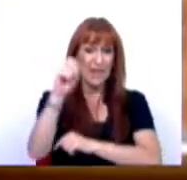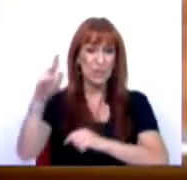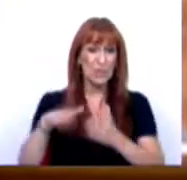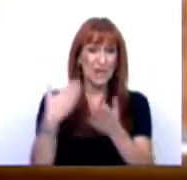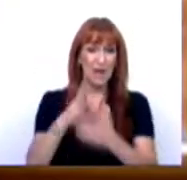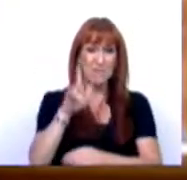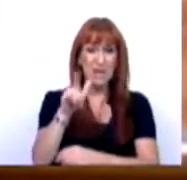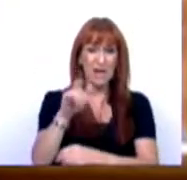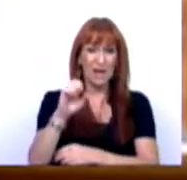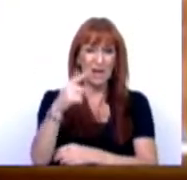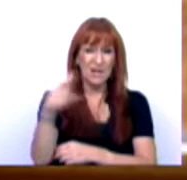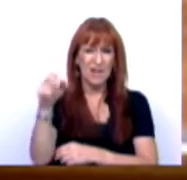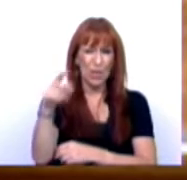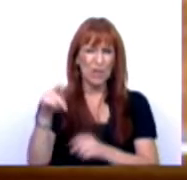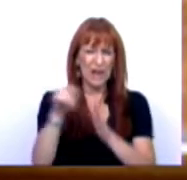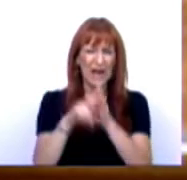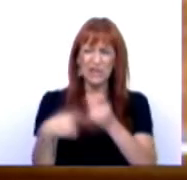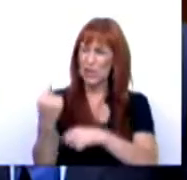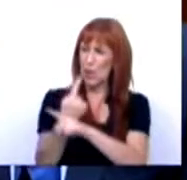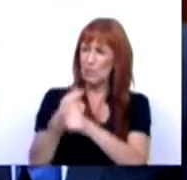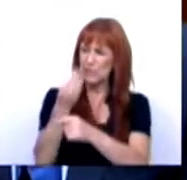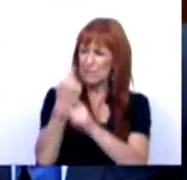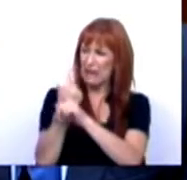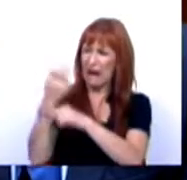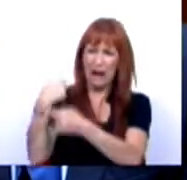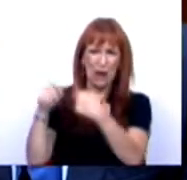os 1.100 euros não é uma lista de merceria, Sr. Deputado.